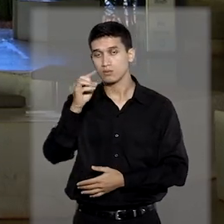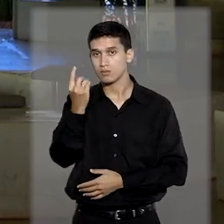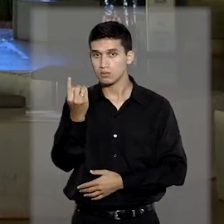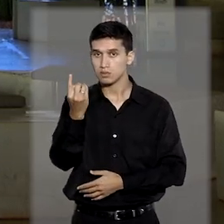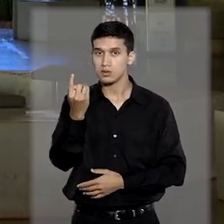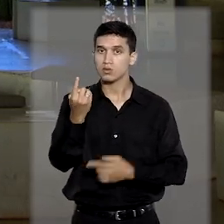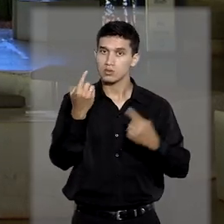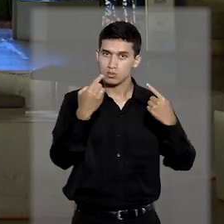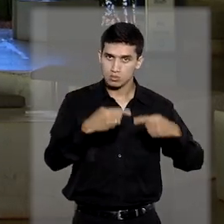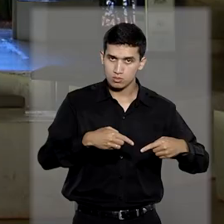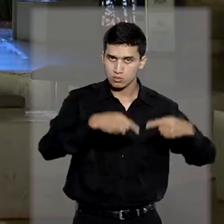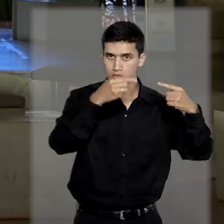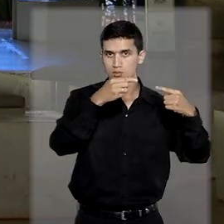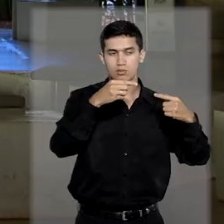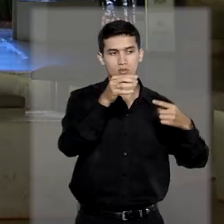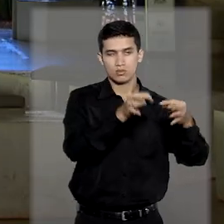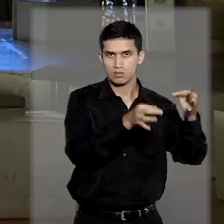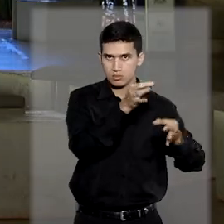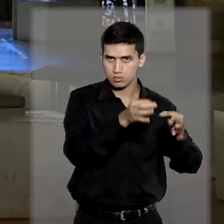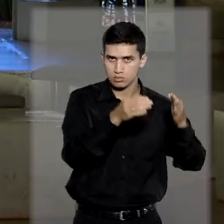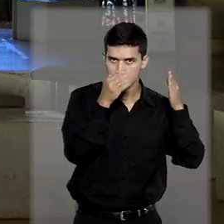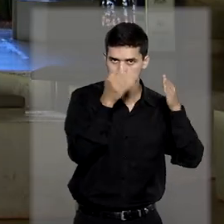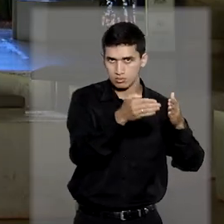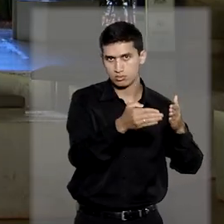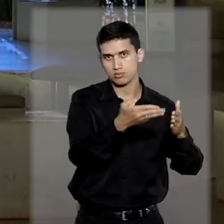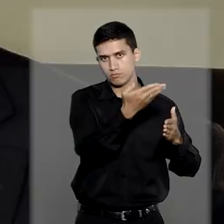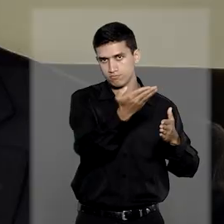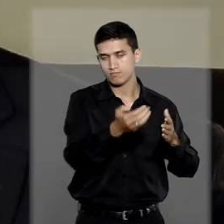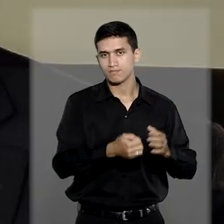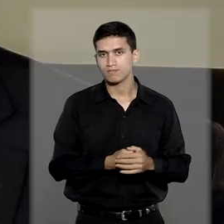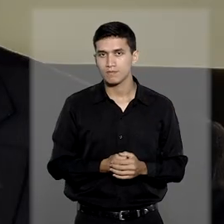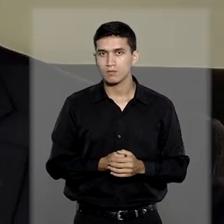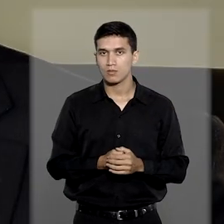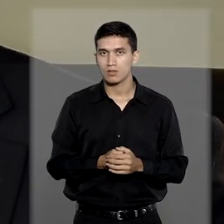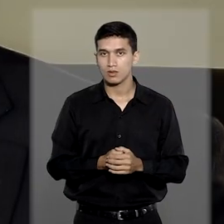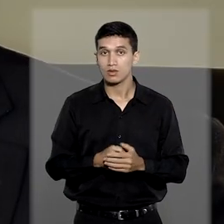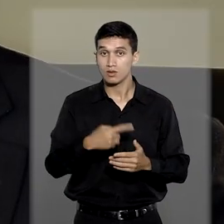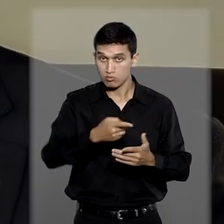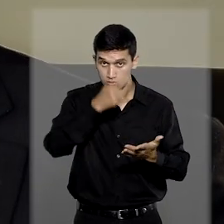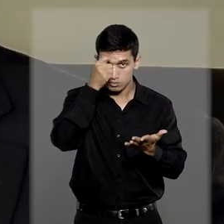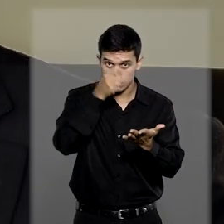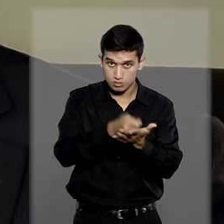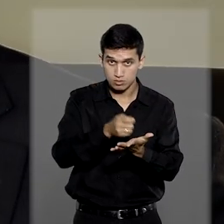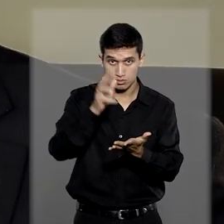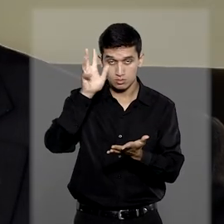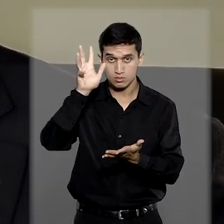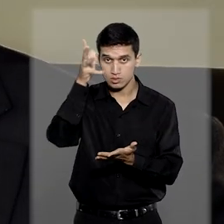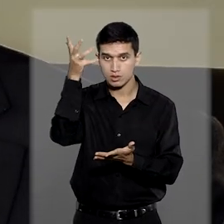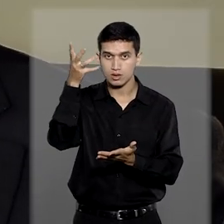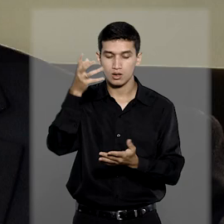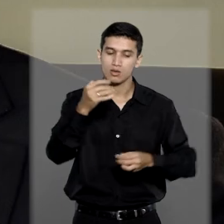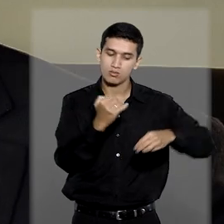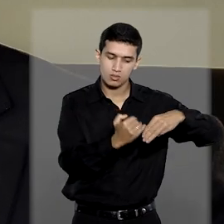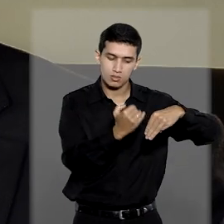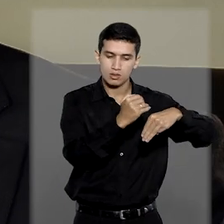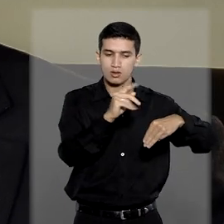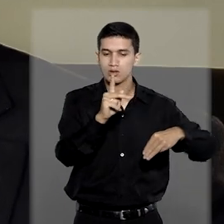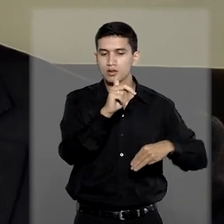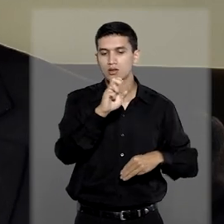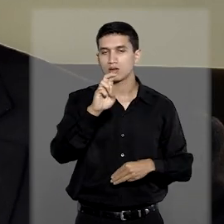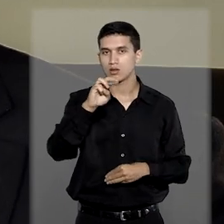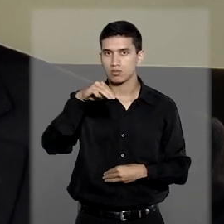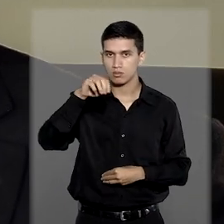recisória contra o julgamento favorável à incorporação. Ao conceder a liminar, o ministro Herman Benjamin